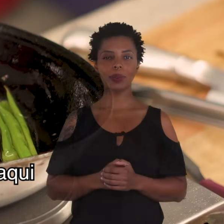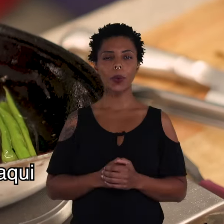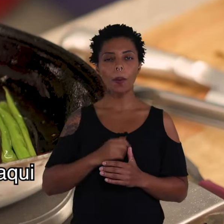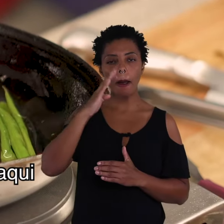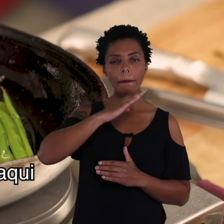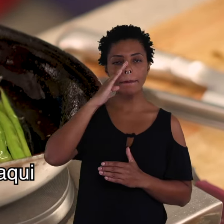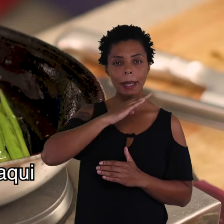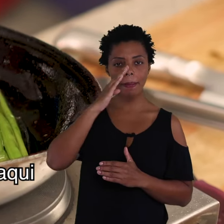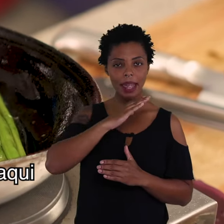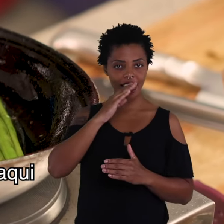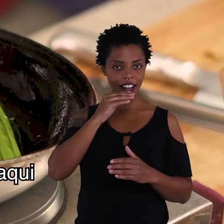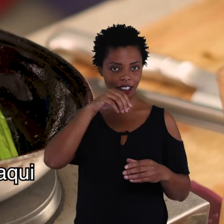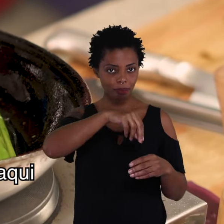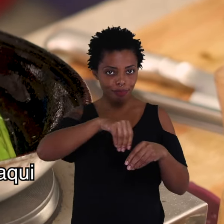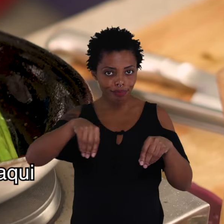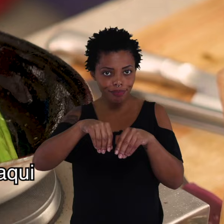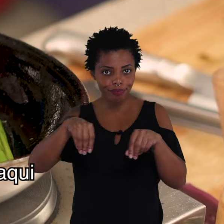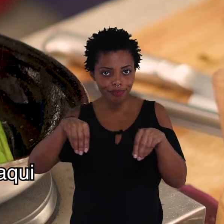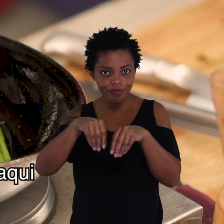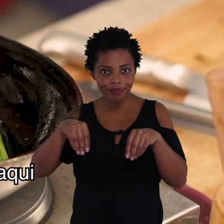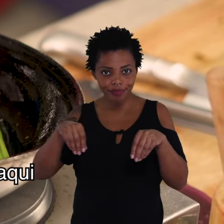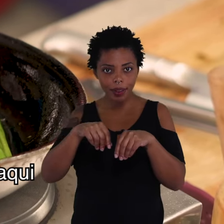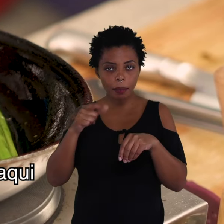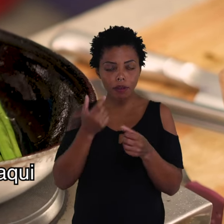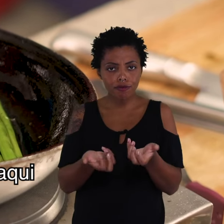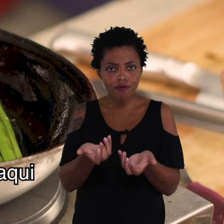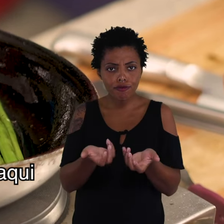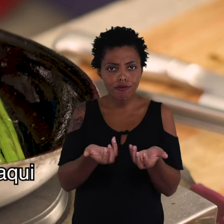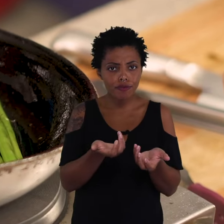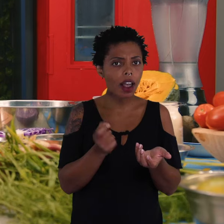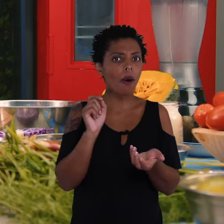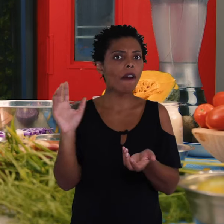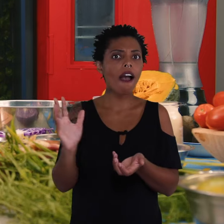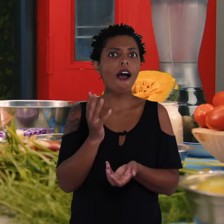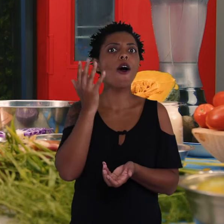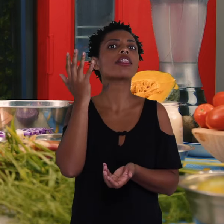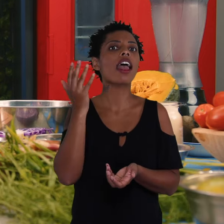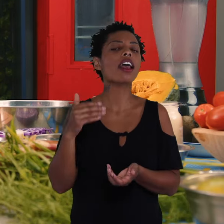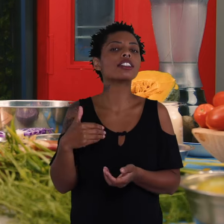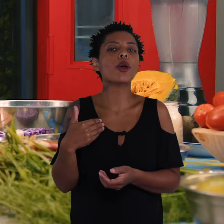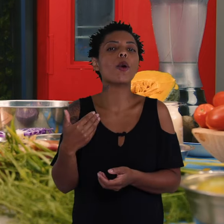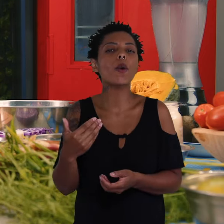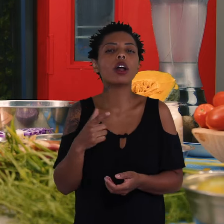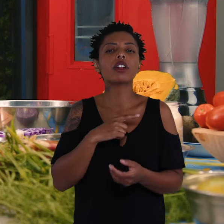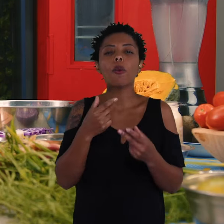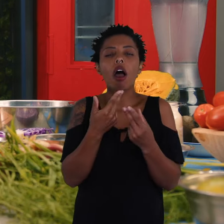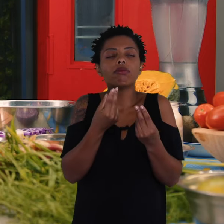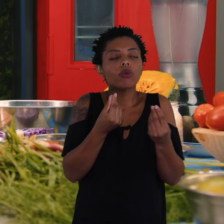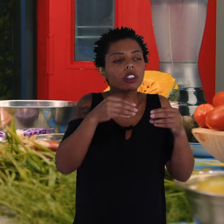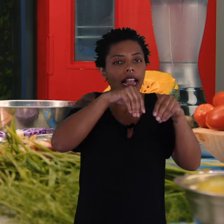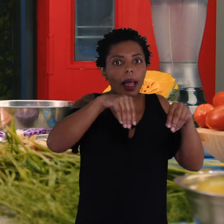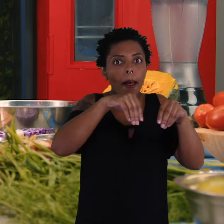Vou botar uma pimentinha do reino aqui para ela fritar. E aí o que acontece quando a gente coloca